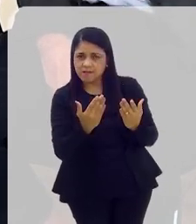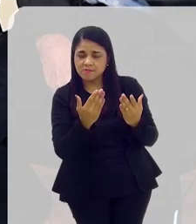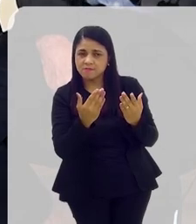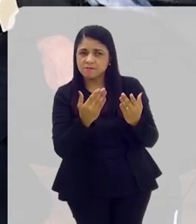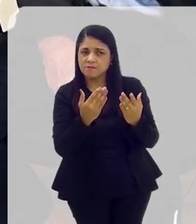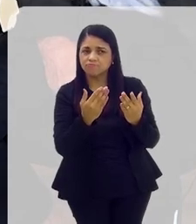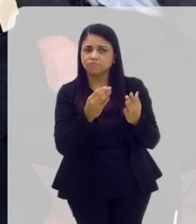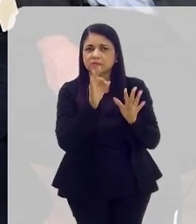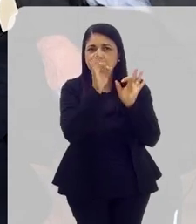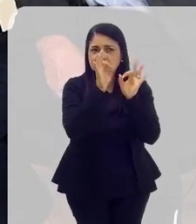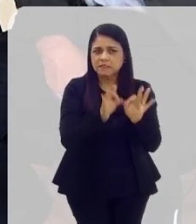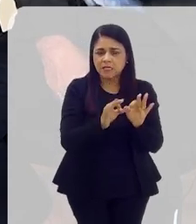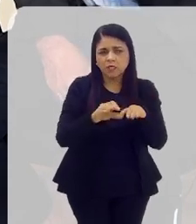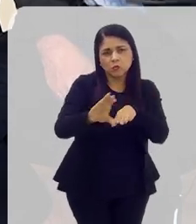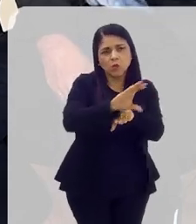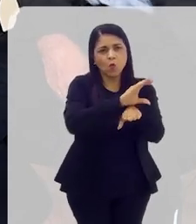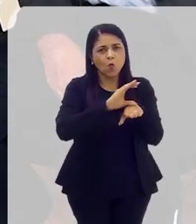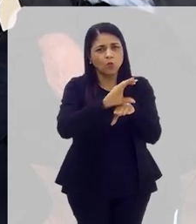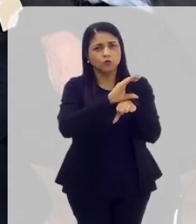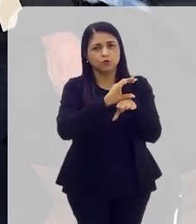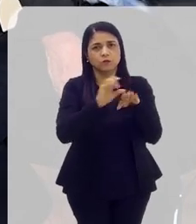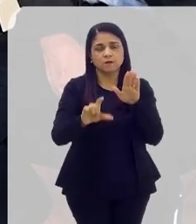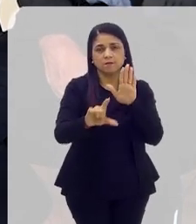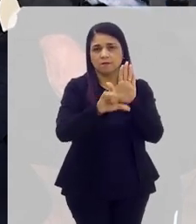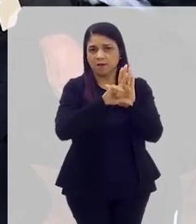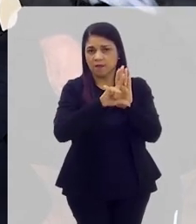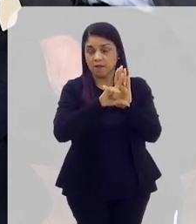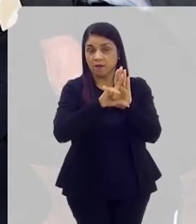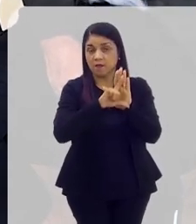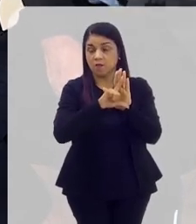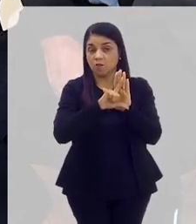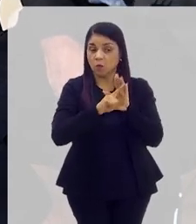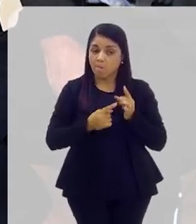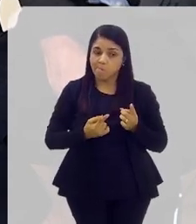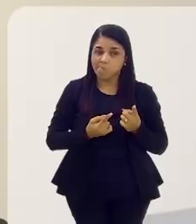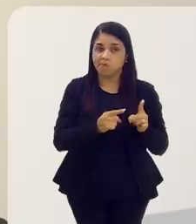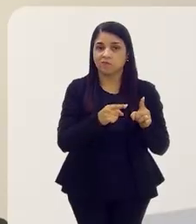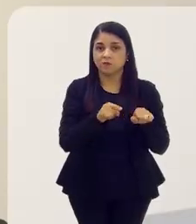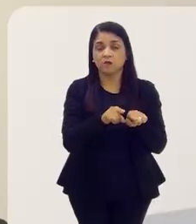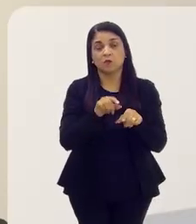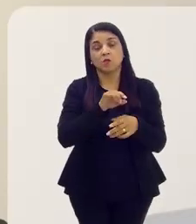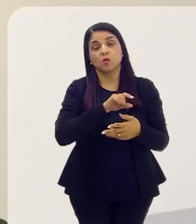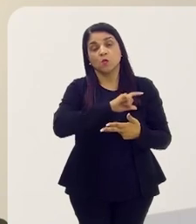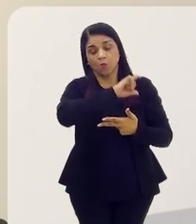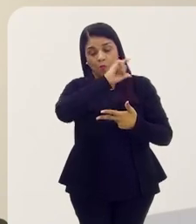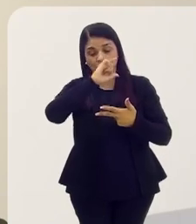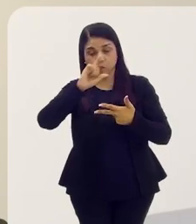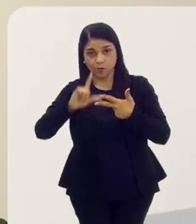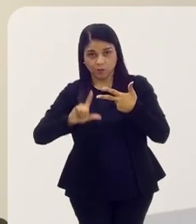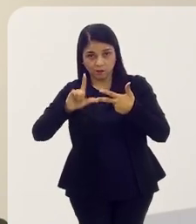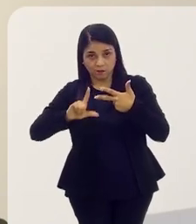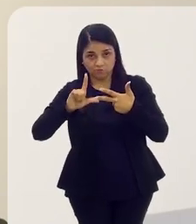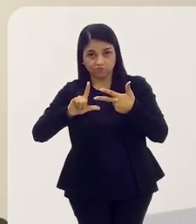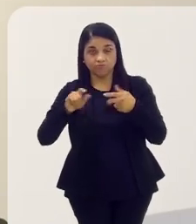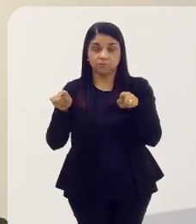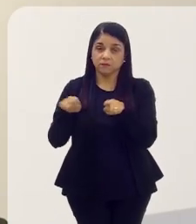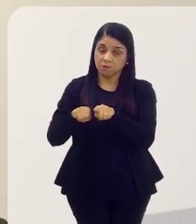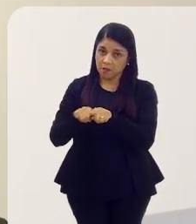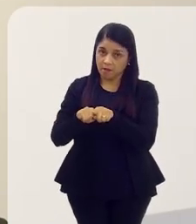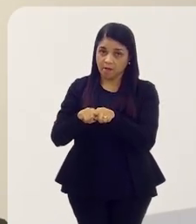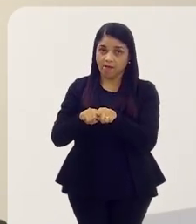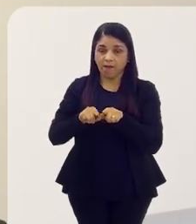legalidade e a constitucionalidade das leis quando provocados. E o Poder Legislativo tem essa